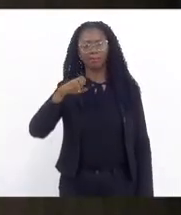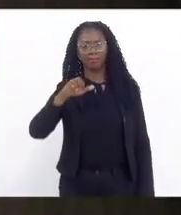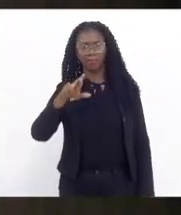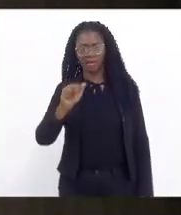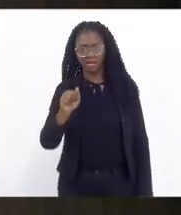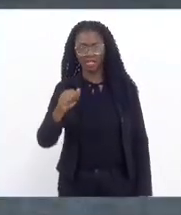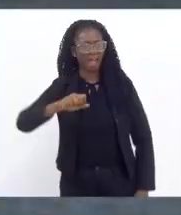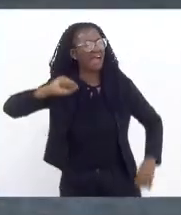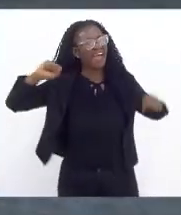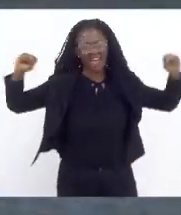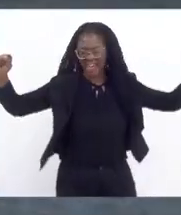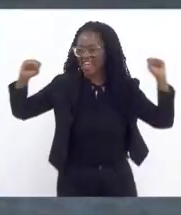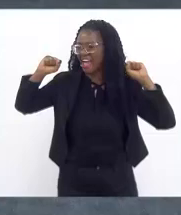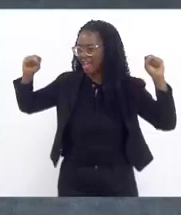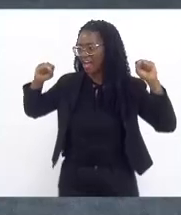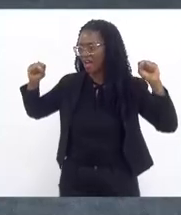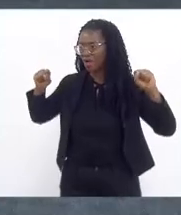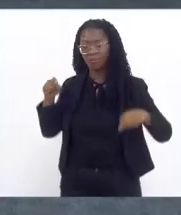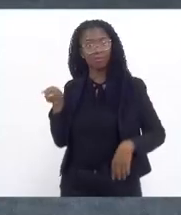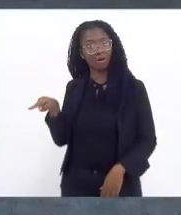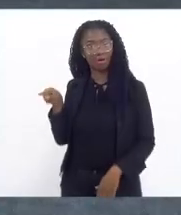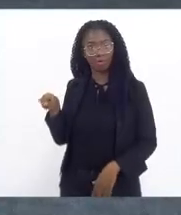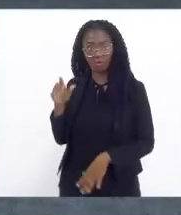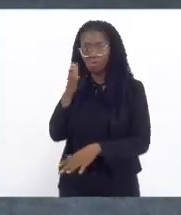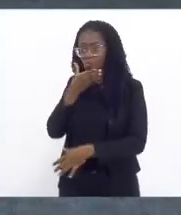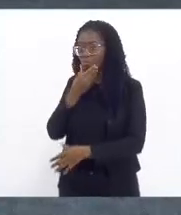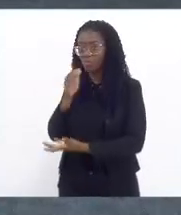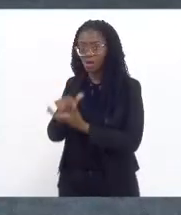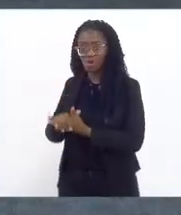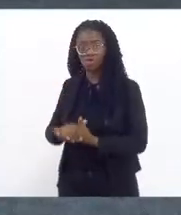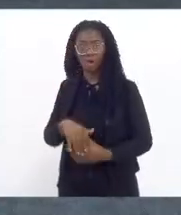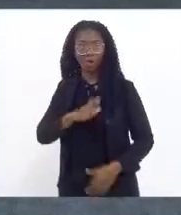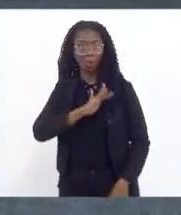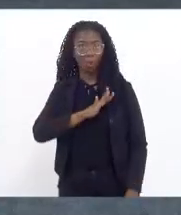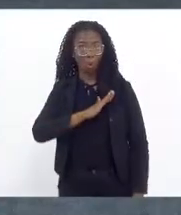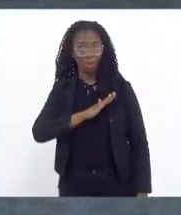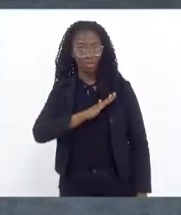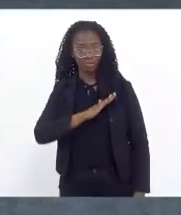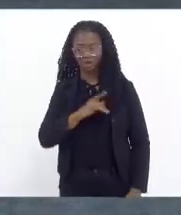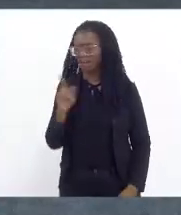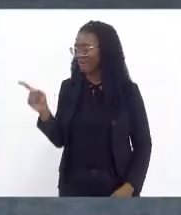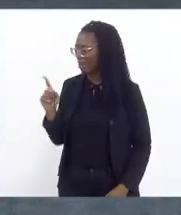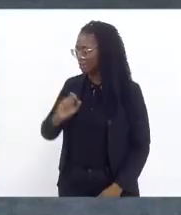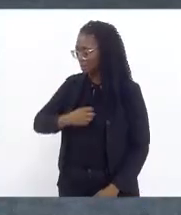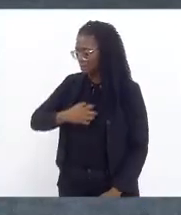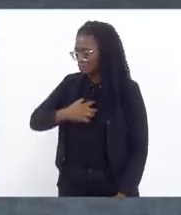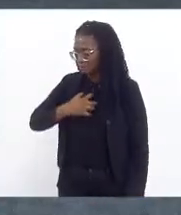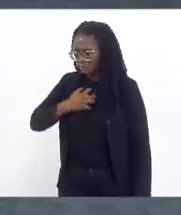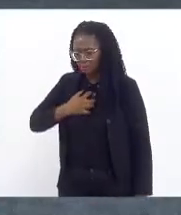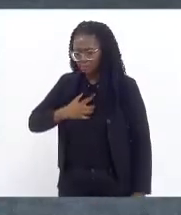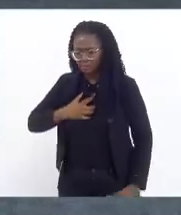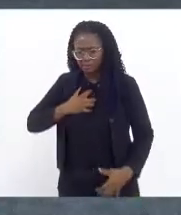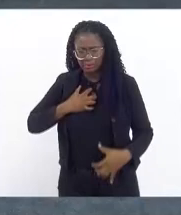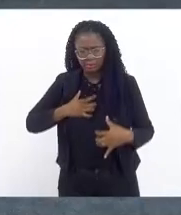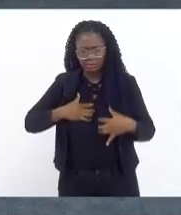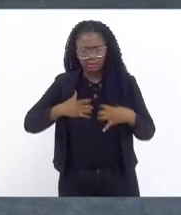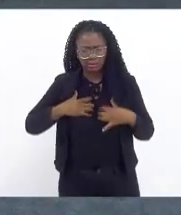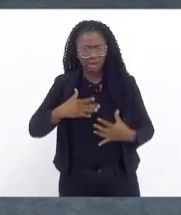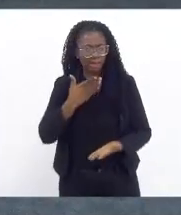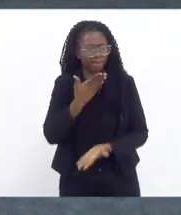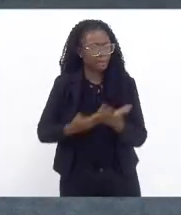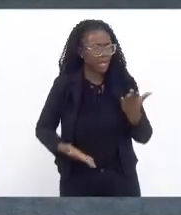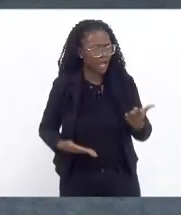seu companheiro que era corintiano ele no ódio na revolta da perda do